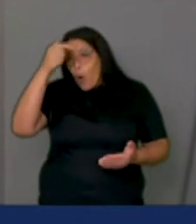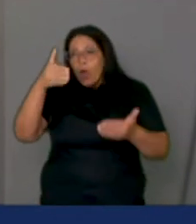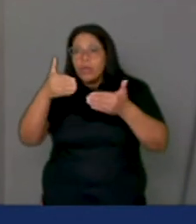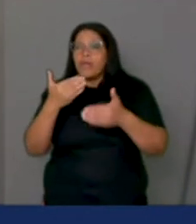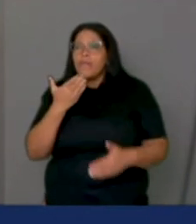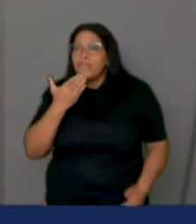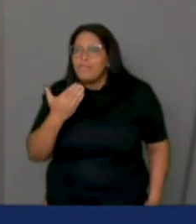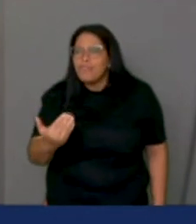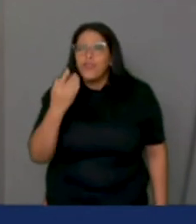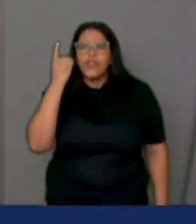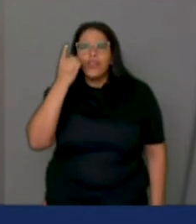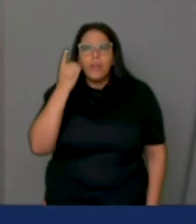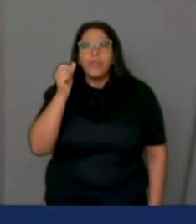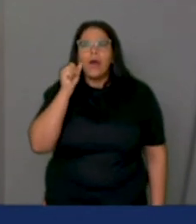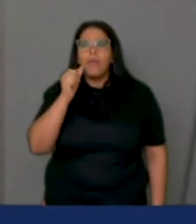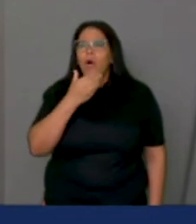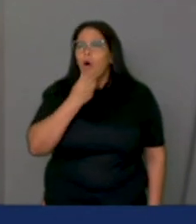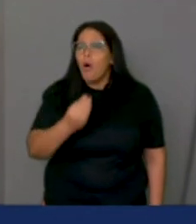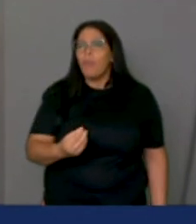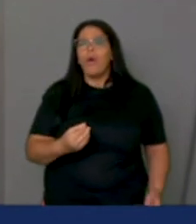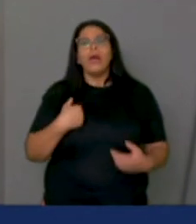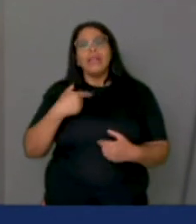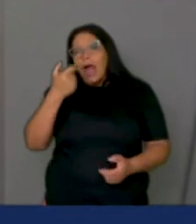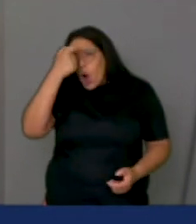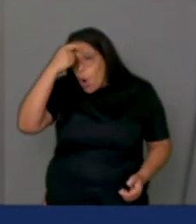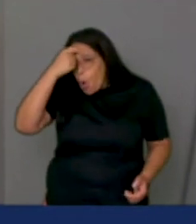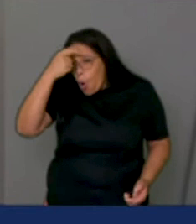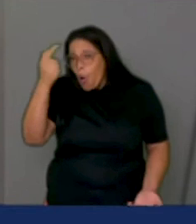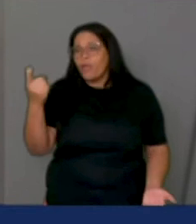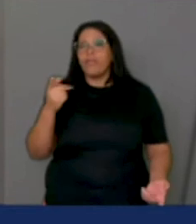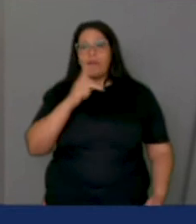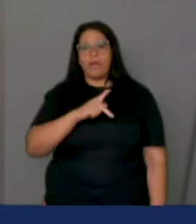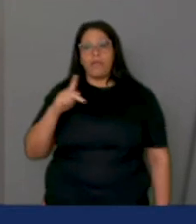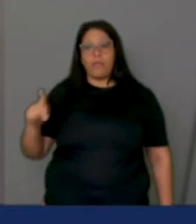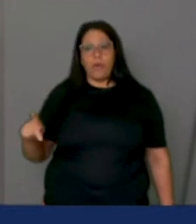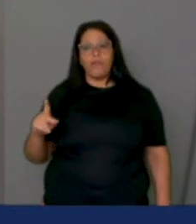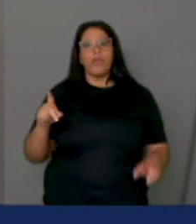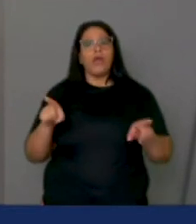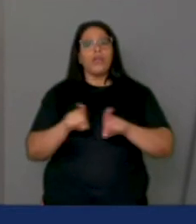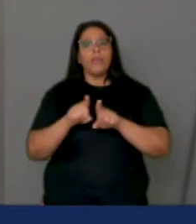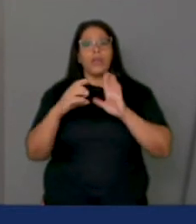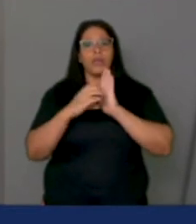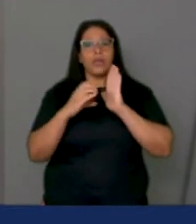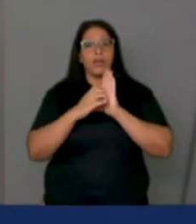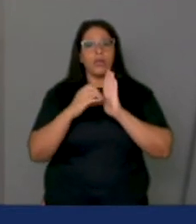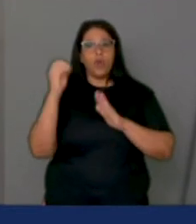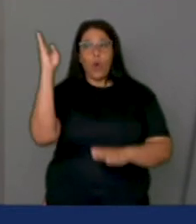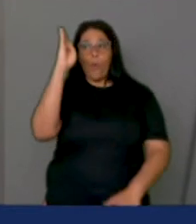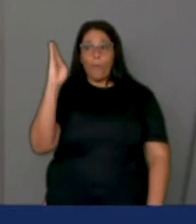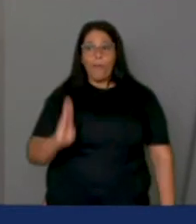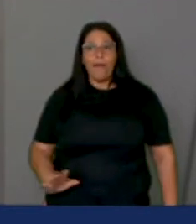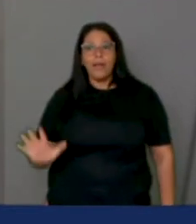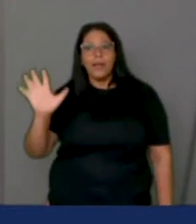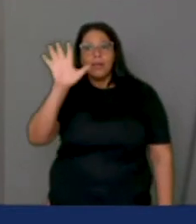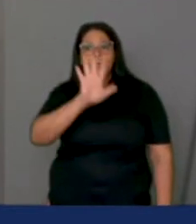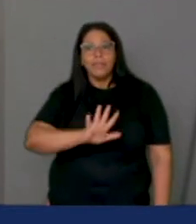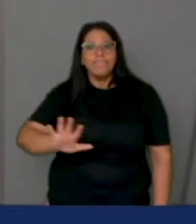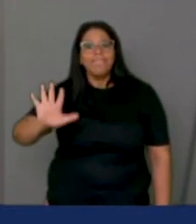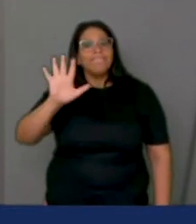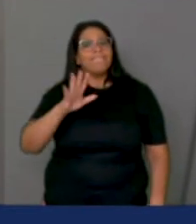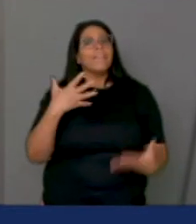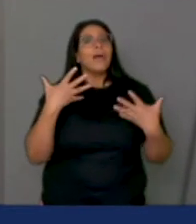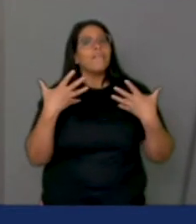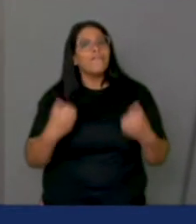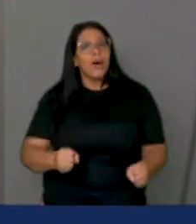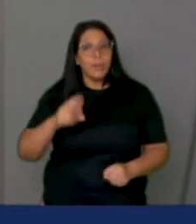papel que têm esses educadores e educadoras e os servidores e servidoras públicas para o nosso país. Vamos